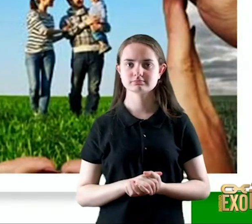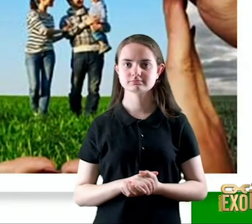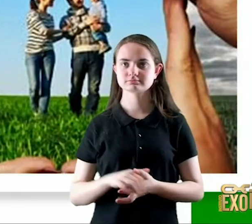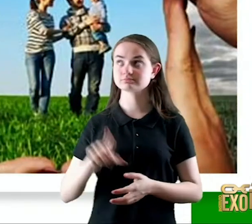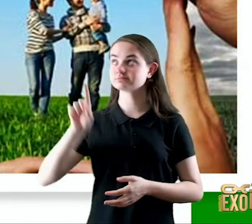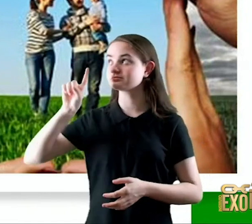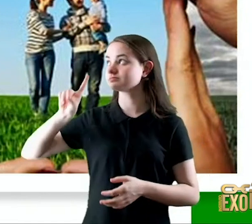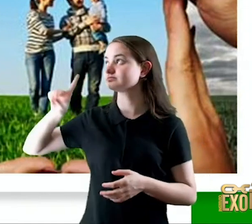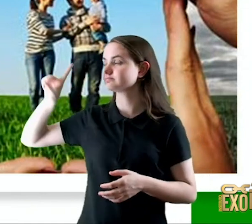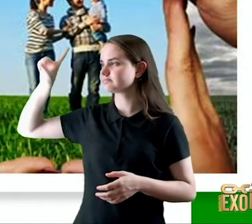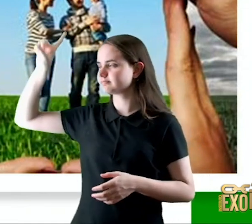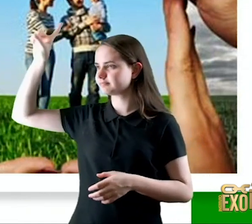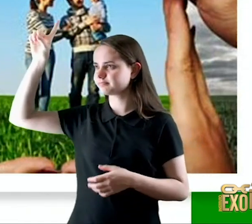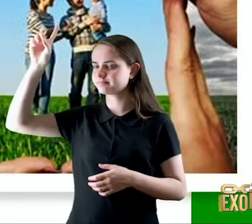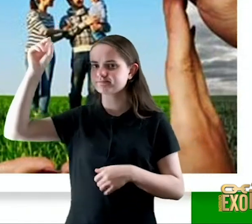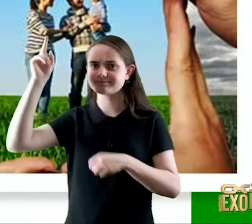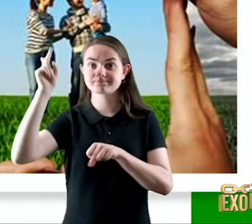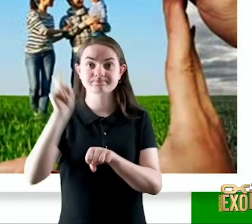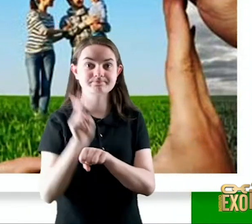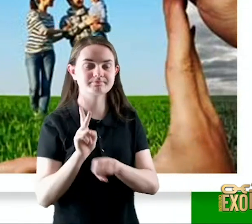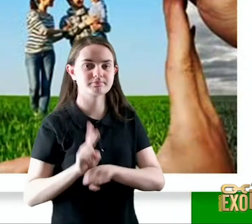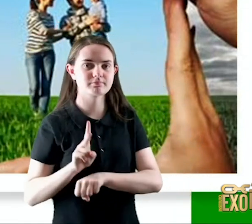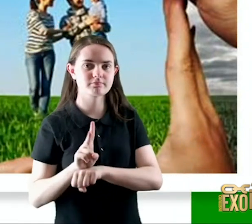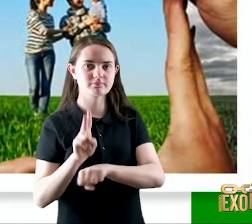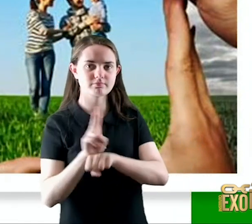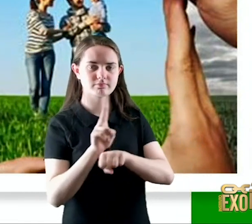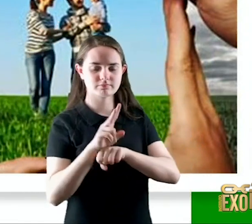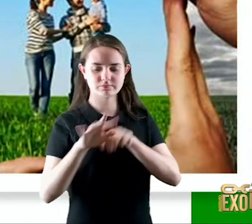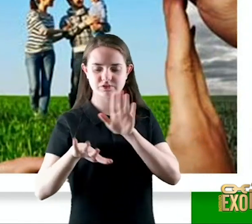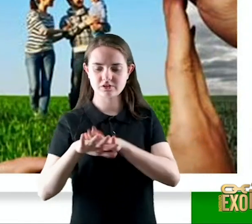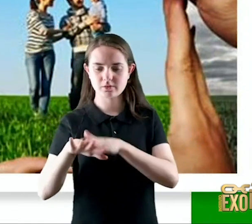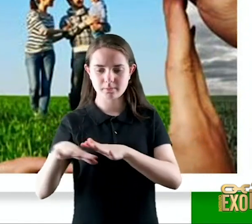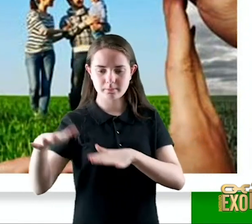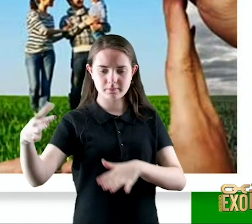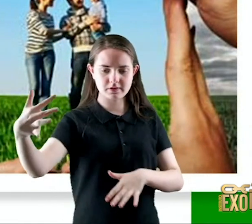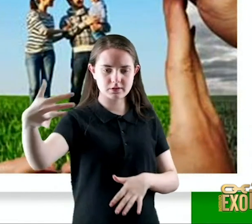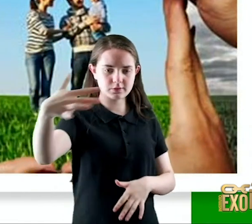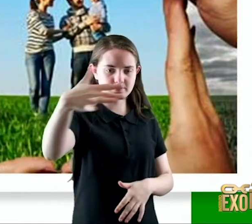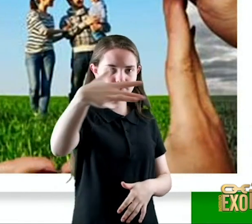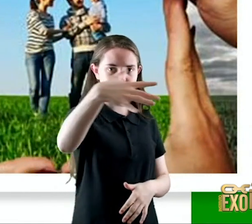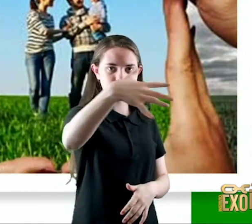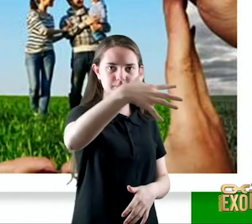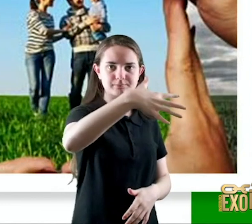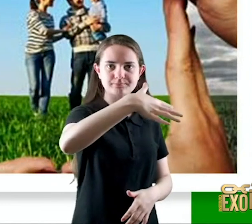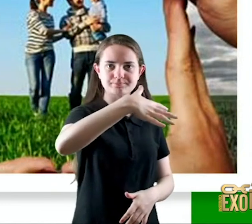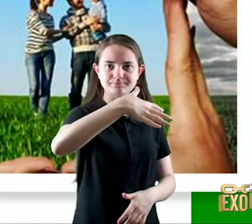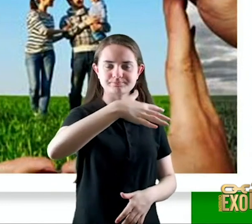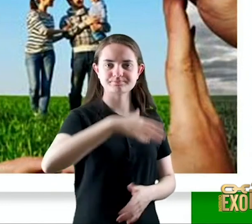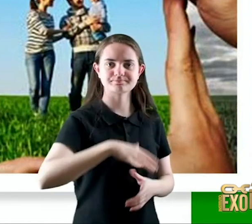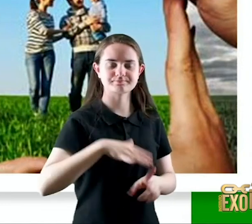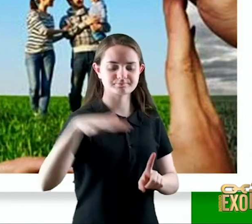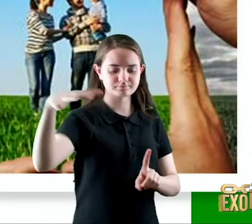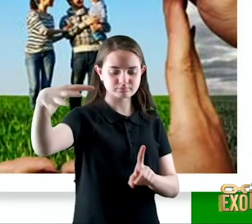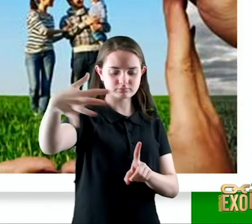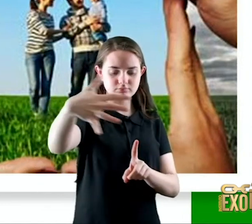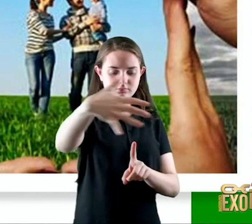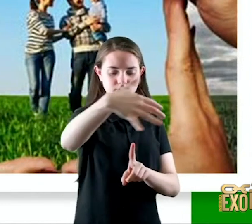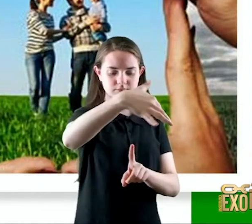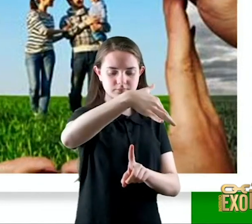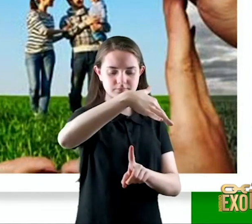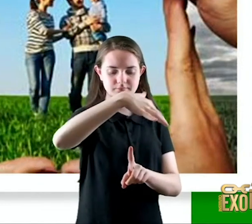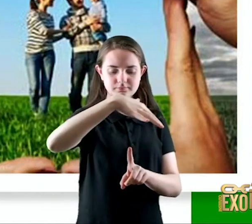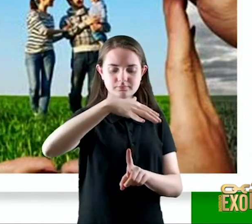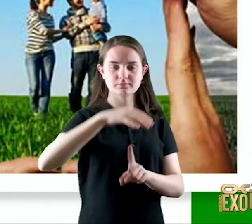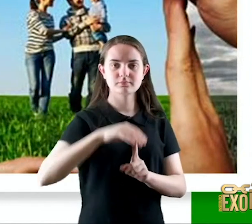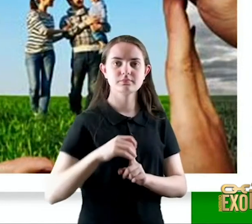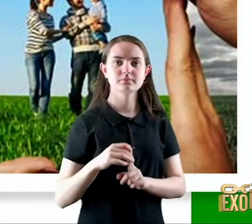te cubro com a sombra da minha mão para plantar os céus para fundar a terra e